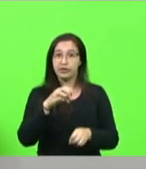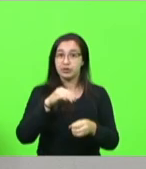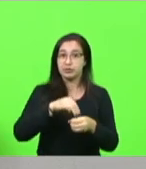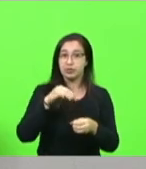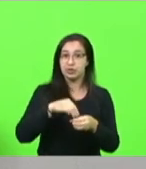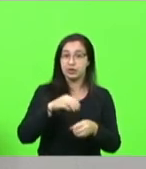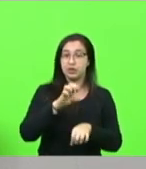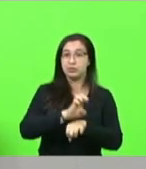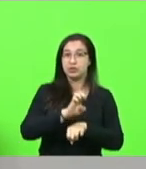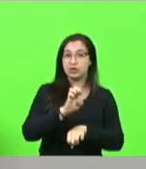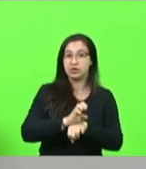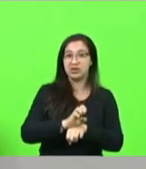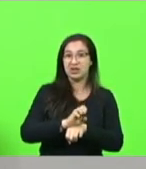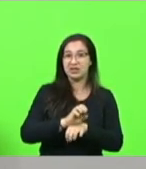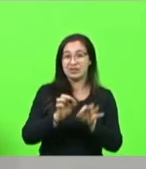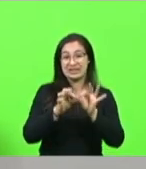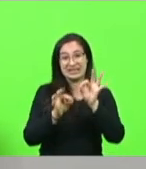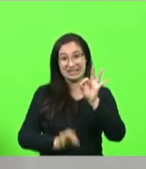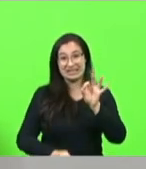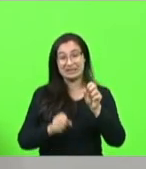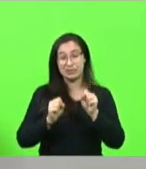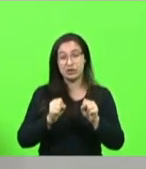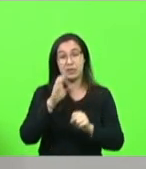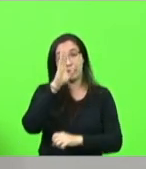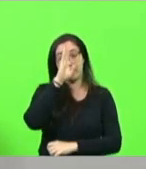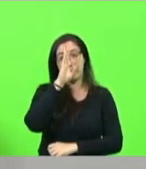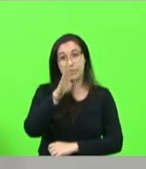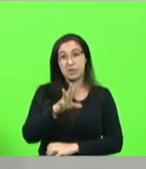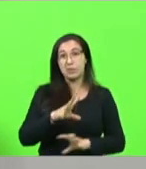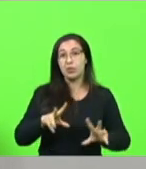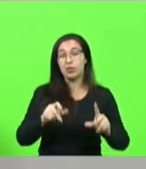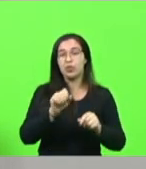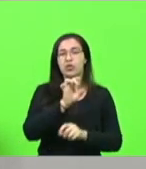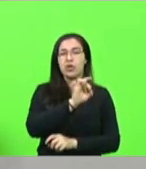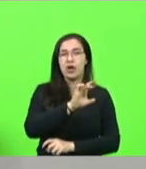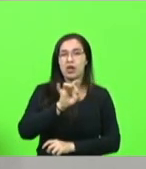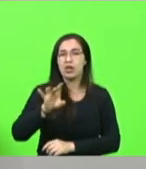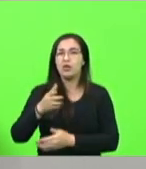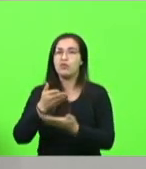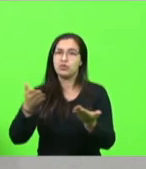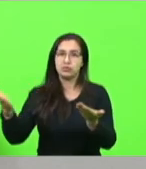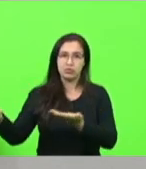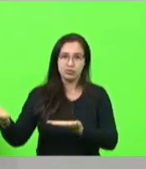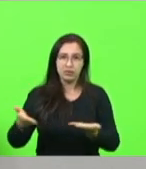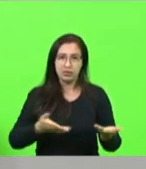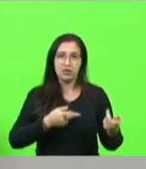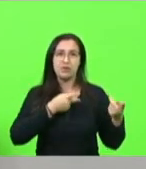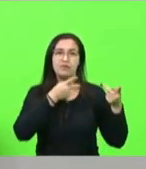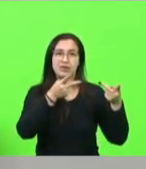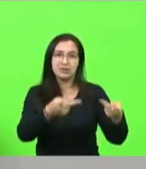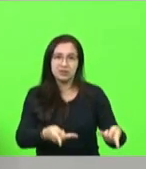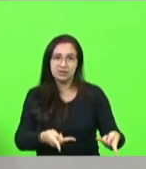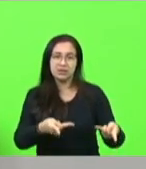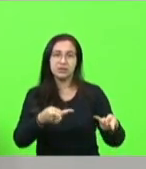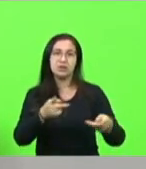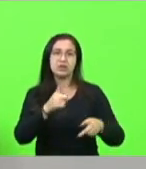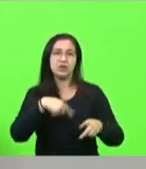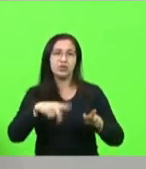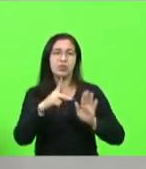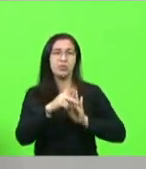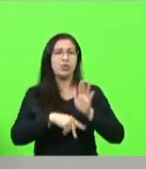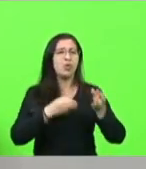Não tenho tempo para dizê-las todas, mas nas principais dos Estados. E cada um dos senhores está convidado a nos visitar, conhecer nossos programas e